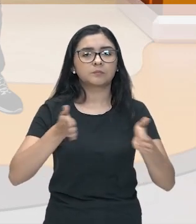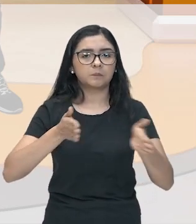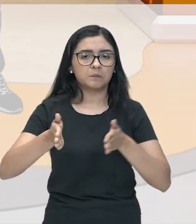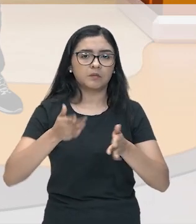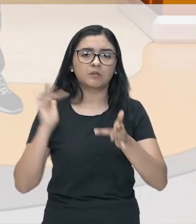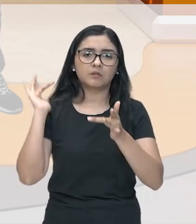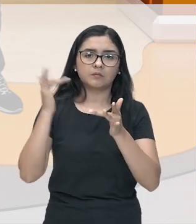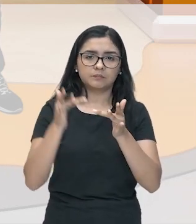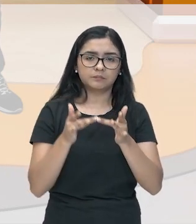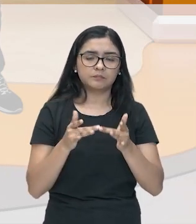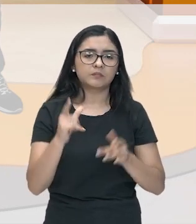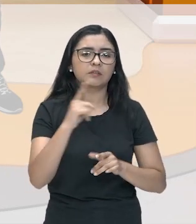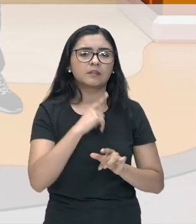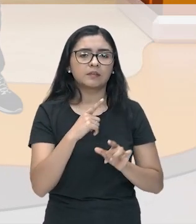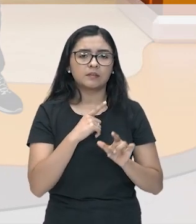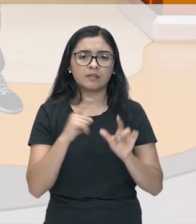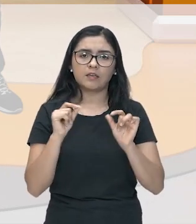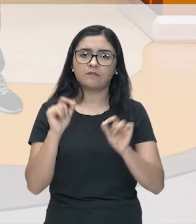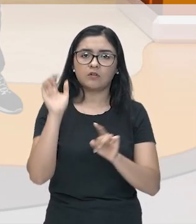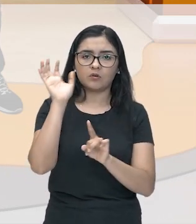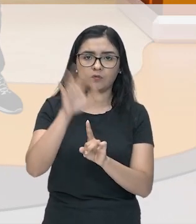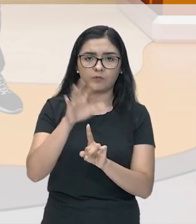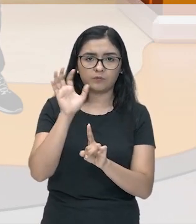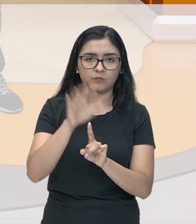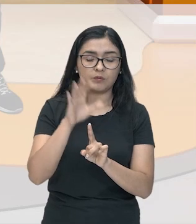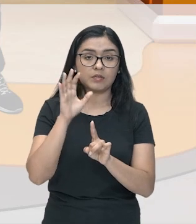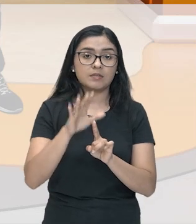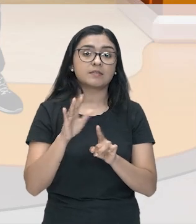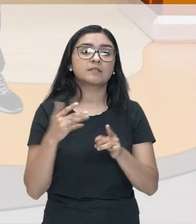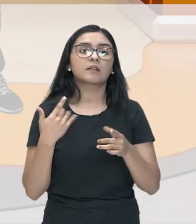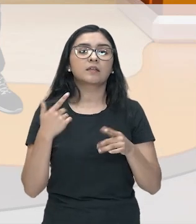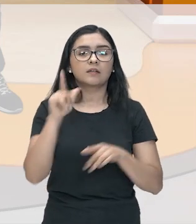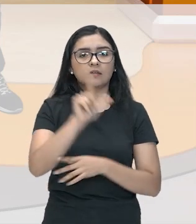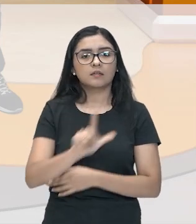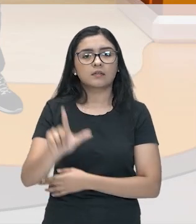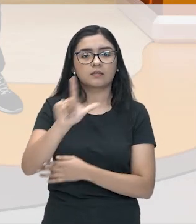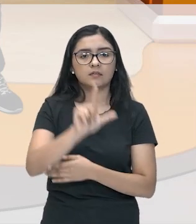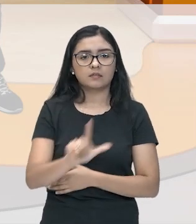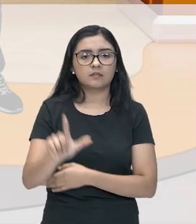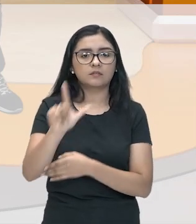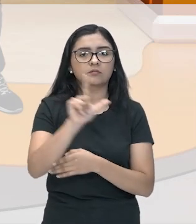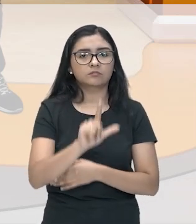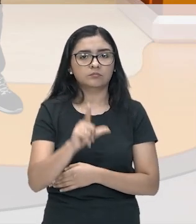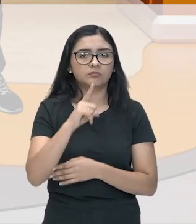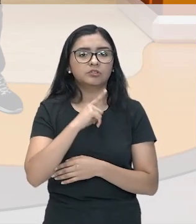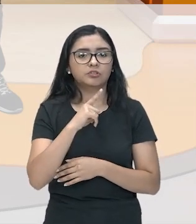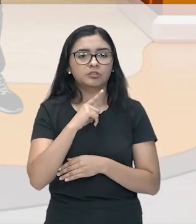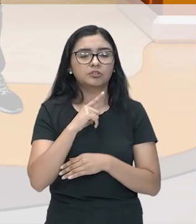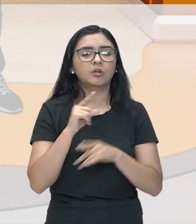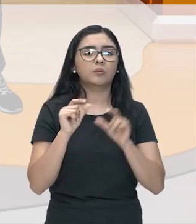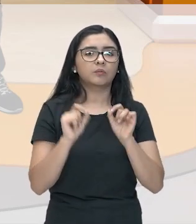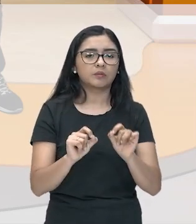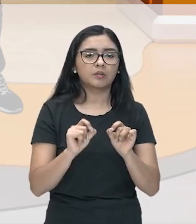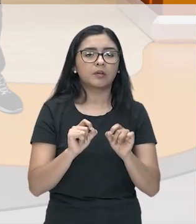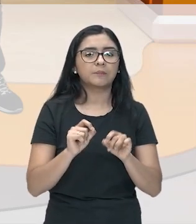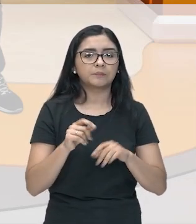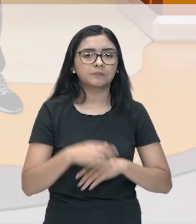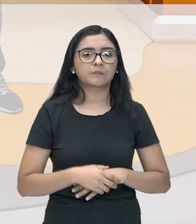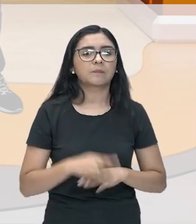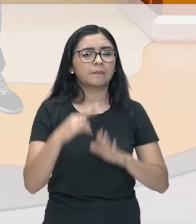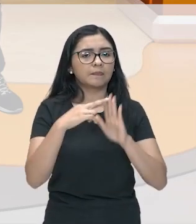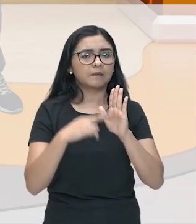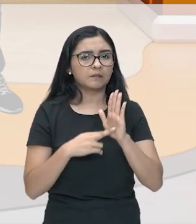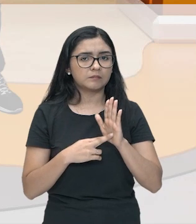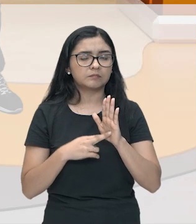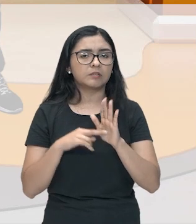teve uma profunda influência na literatura e estabeleceu padrões que continuam a ser